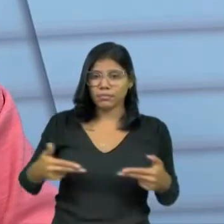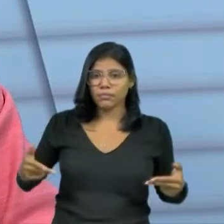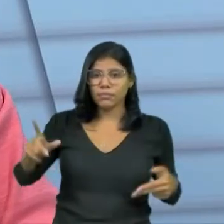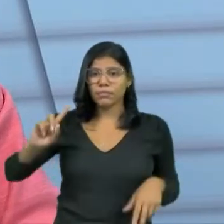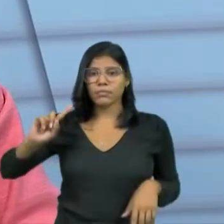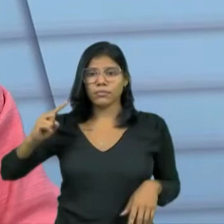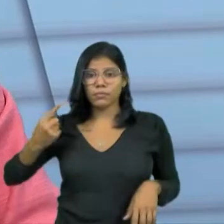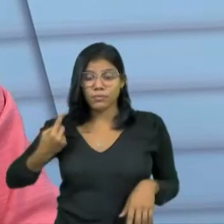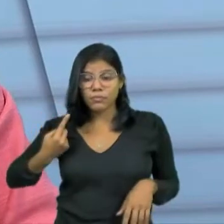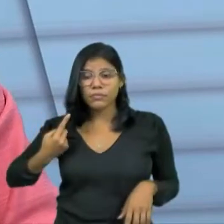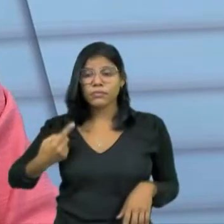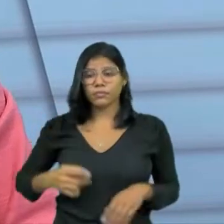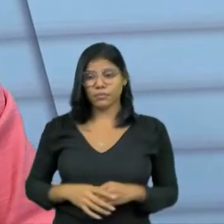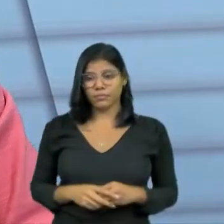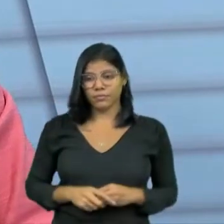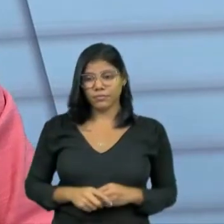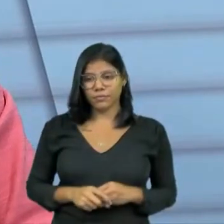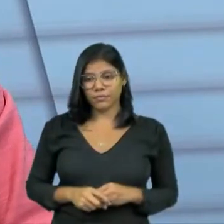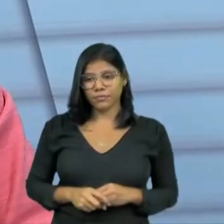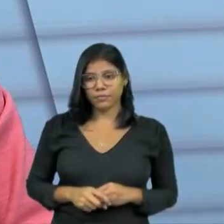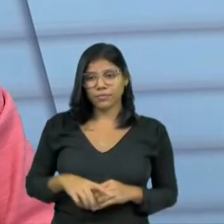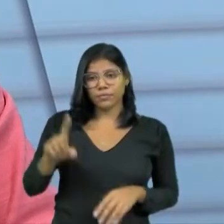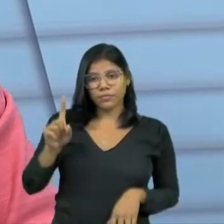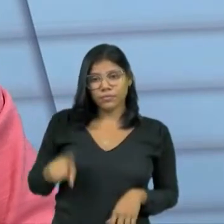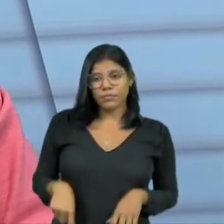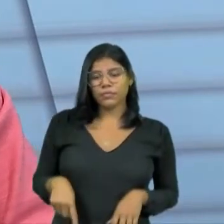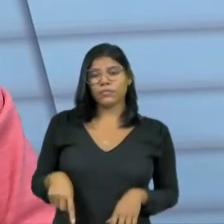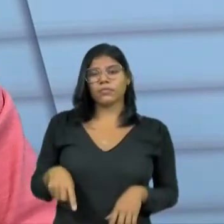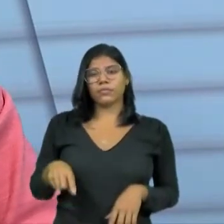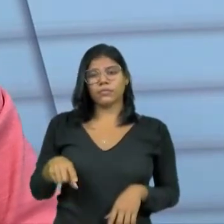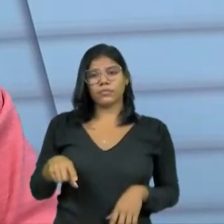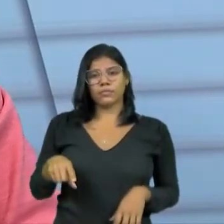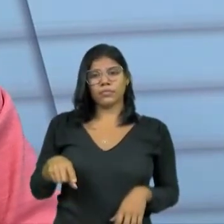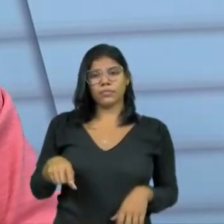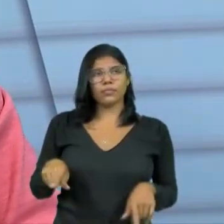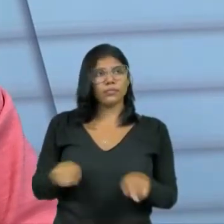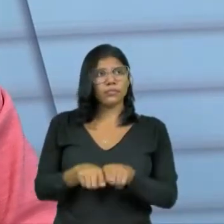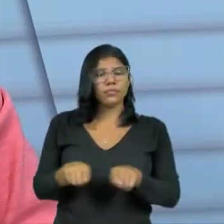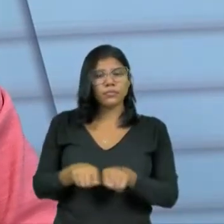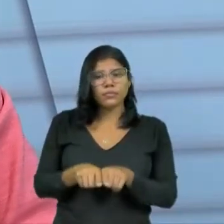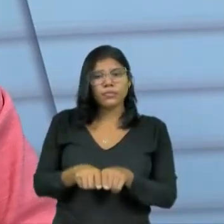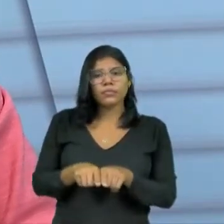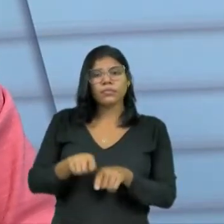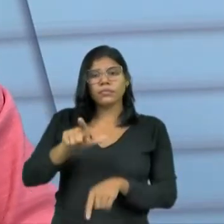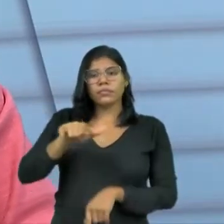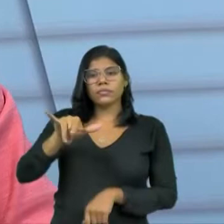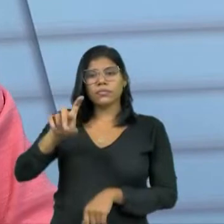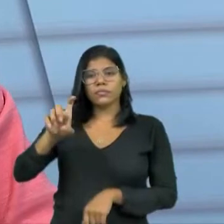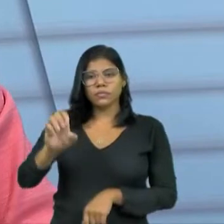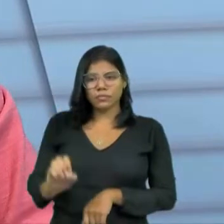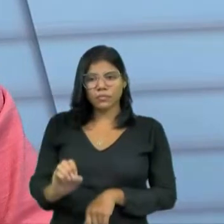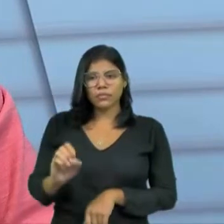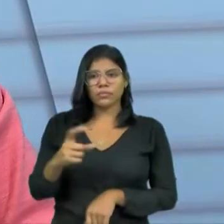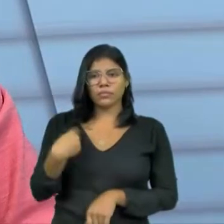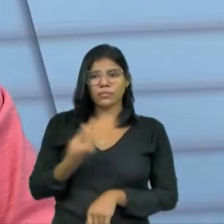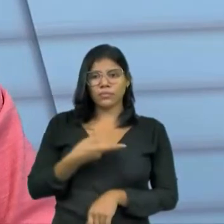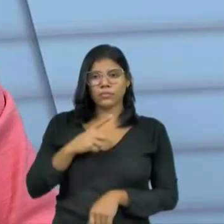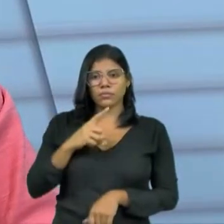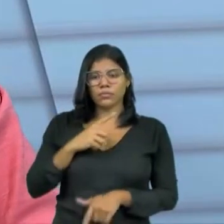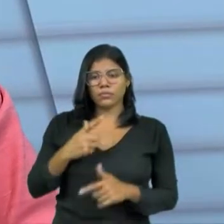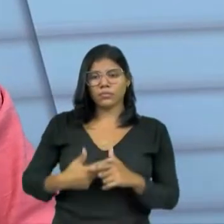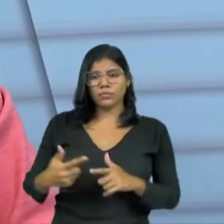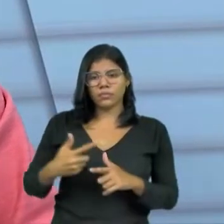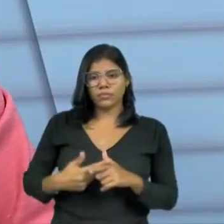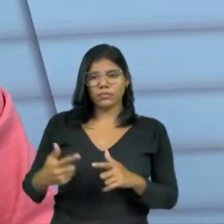visual. Visual, Uma poluição física mesmo, de papel, de sujeiro, de lixo. E a gente está com um problema muito grande